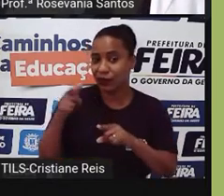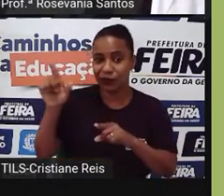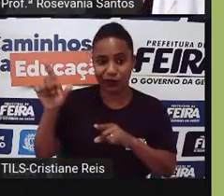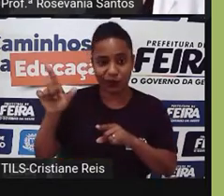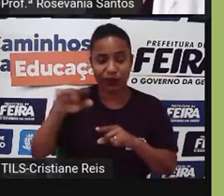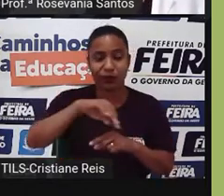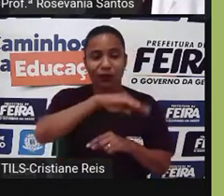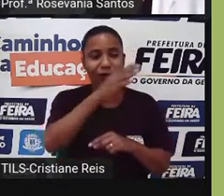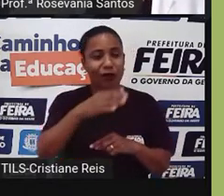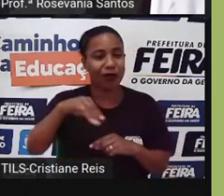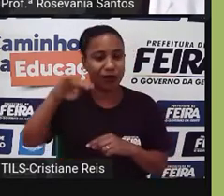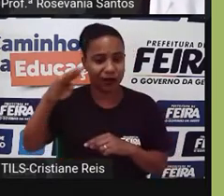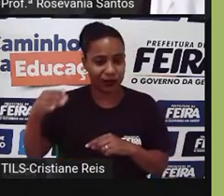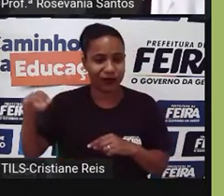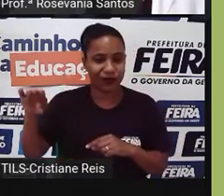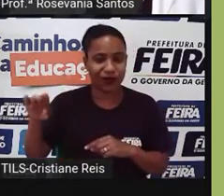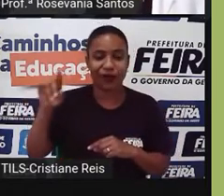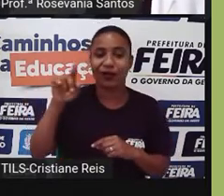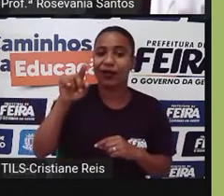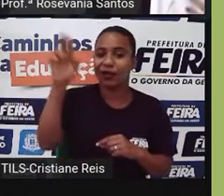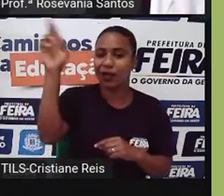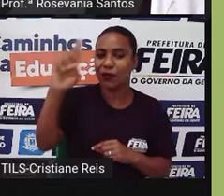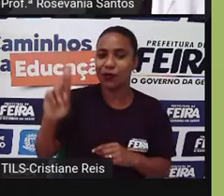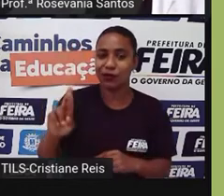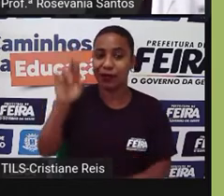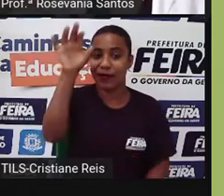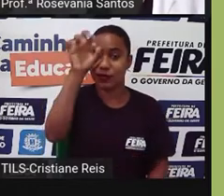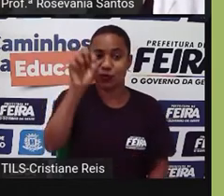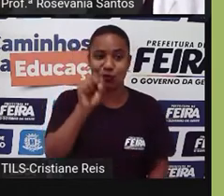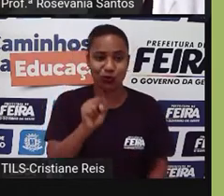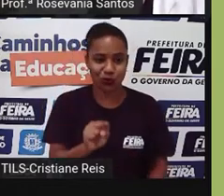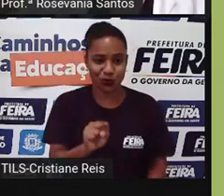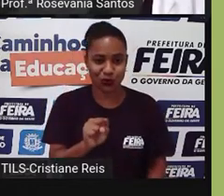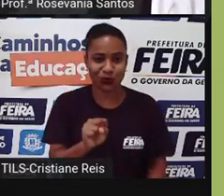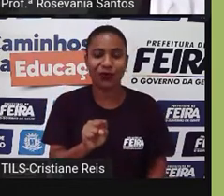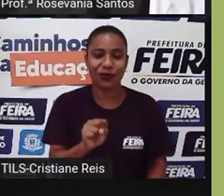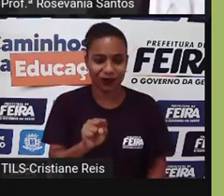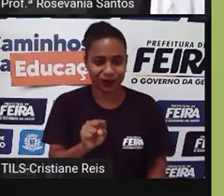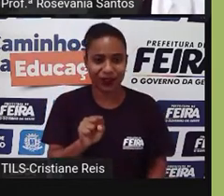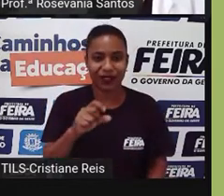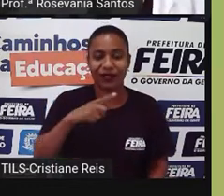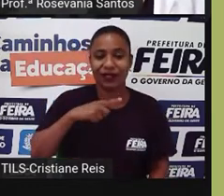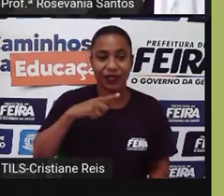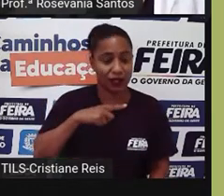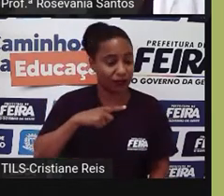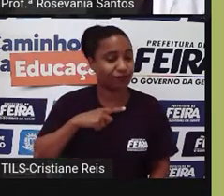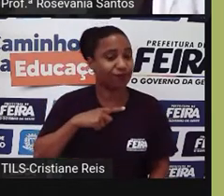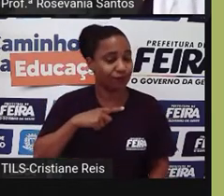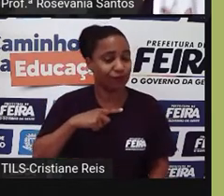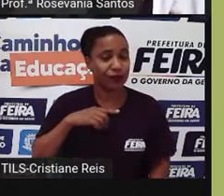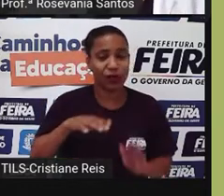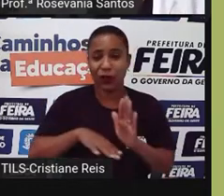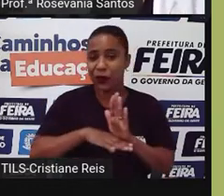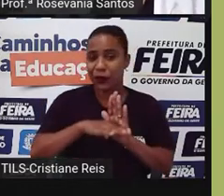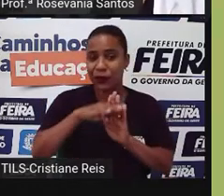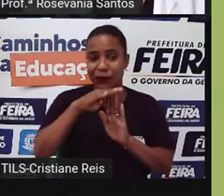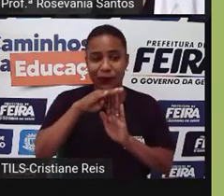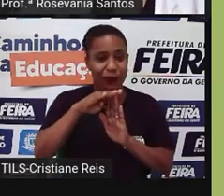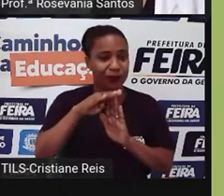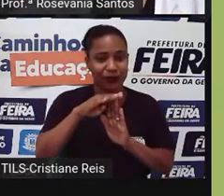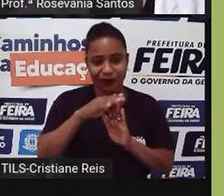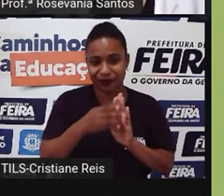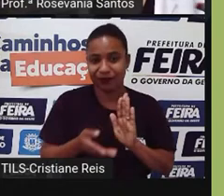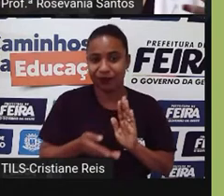é que no sul da Rússia a gente tem, né, as altitudes mais elevadas. E que isso já está